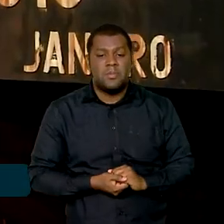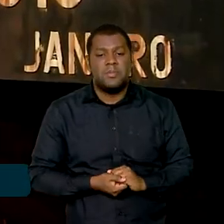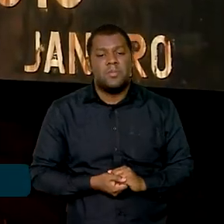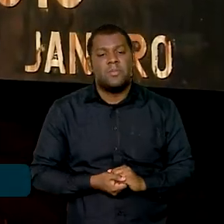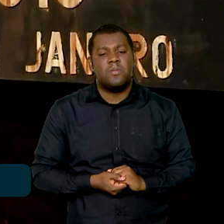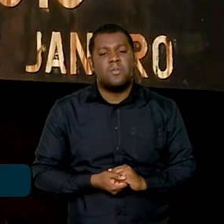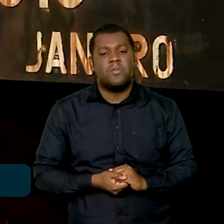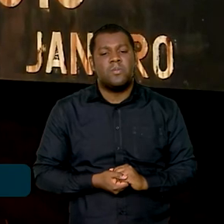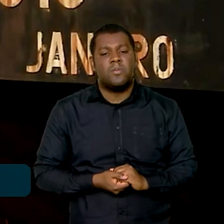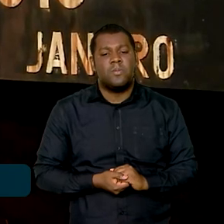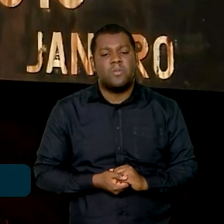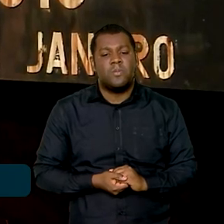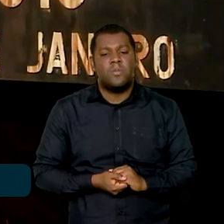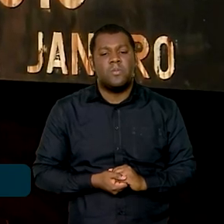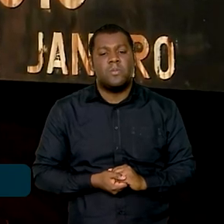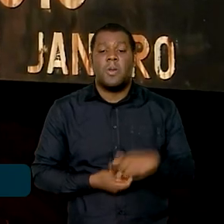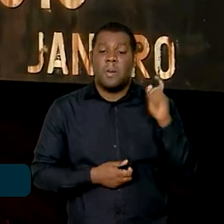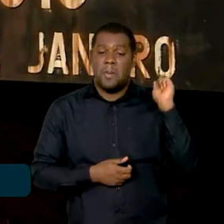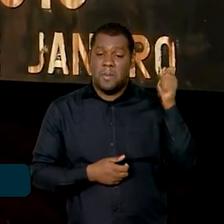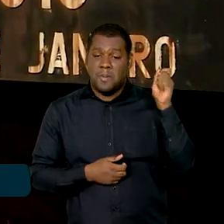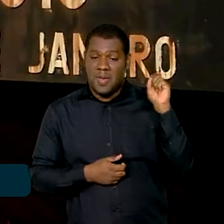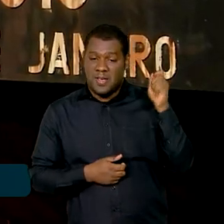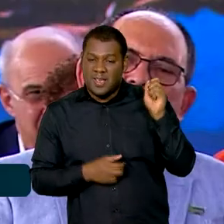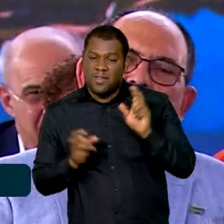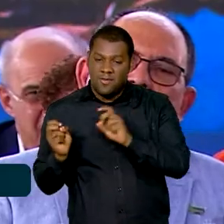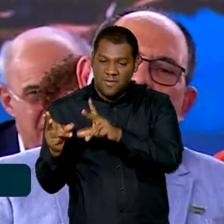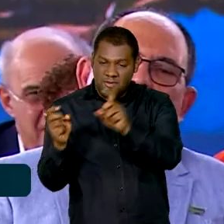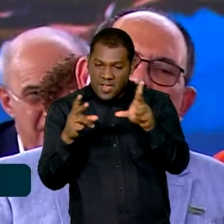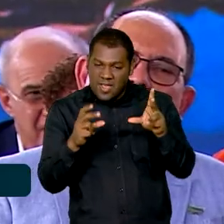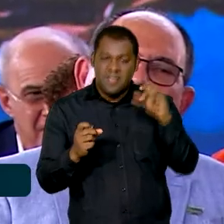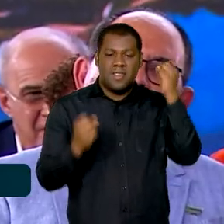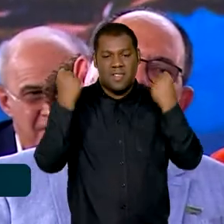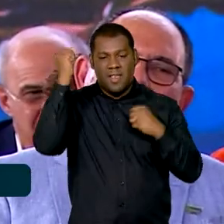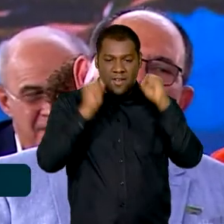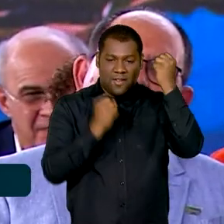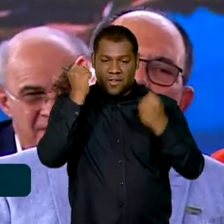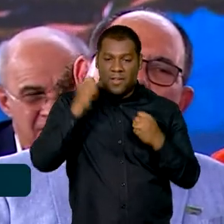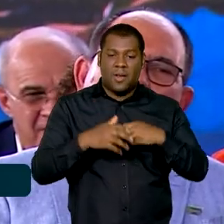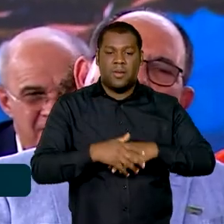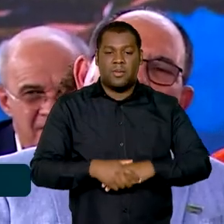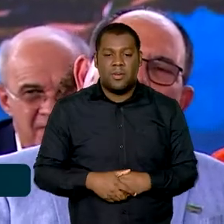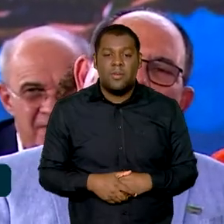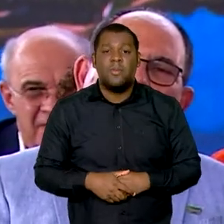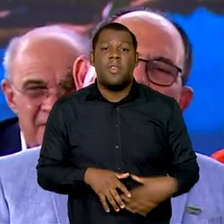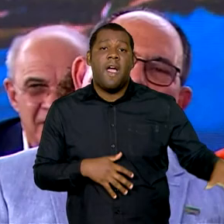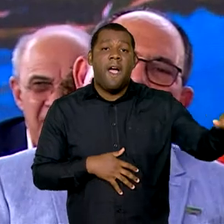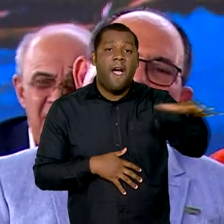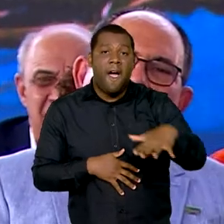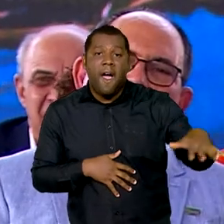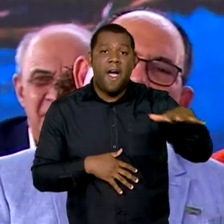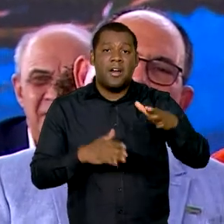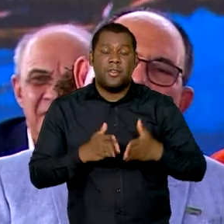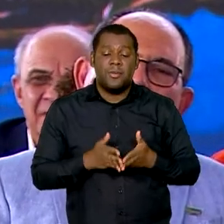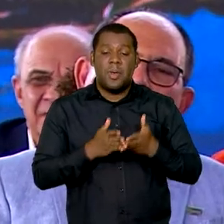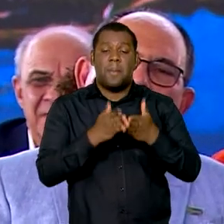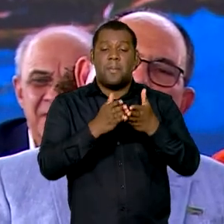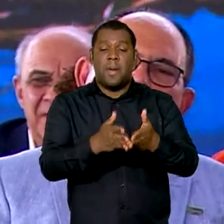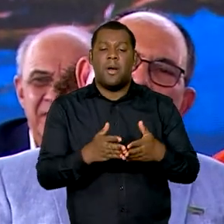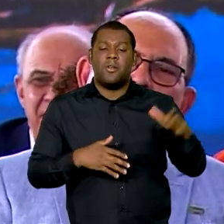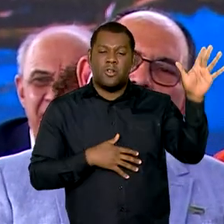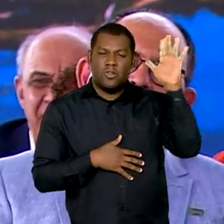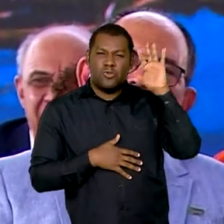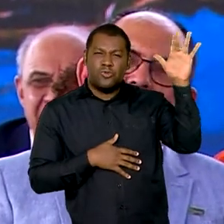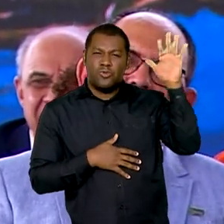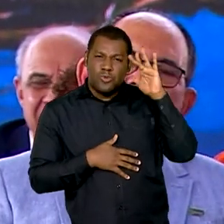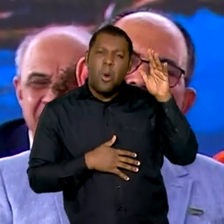grande escala de pescado industrial. A importância do Terminal Pesqueiro, que é um sonho antigo